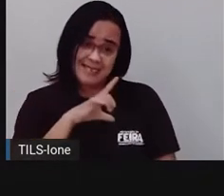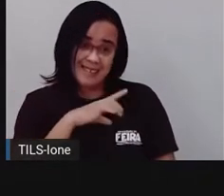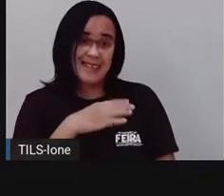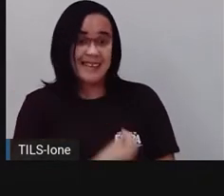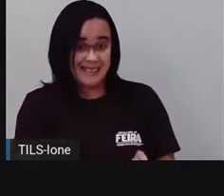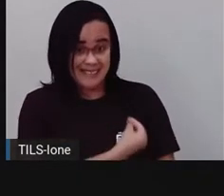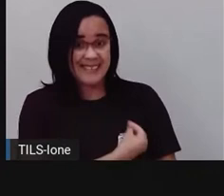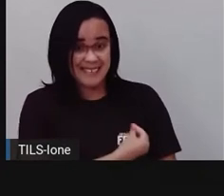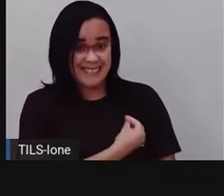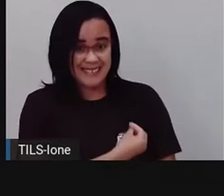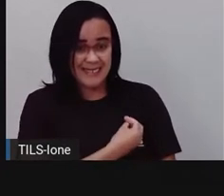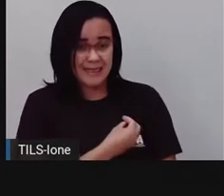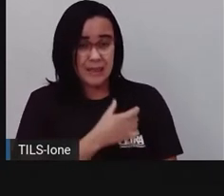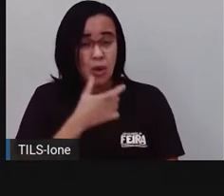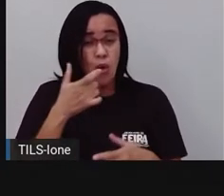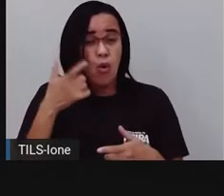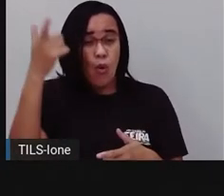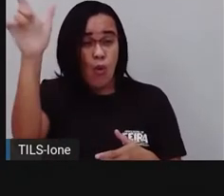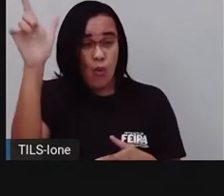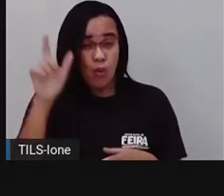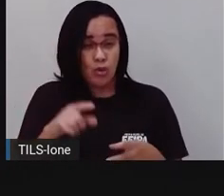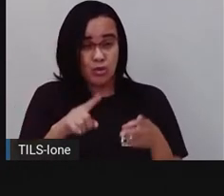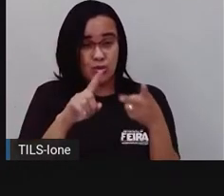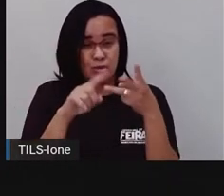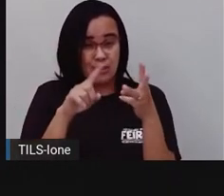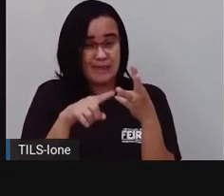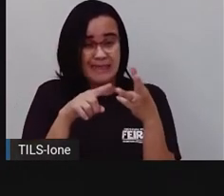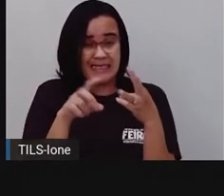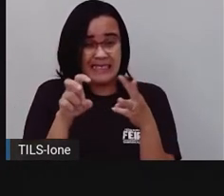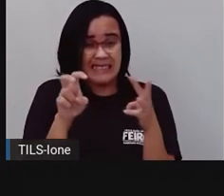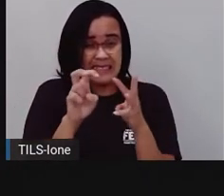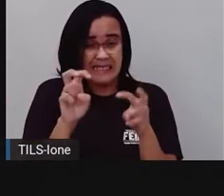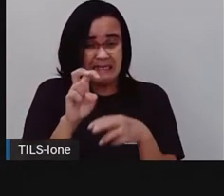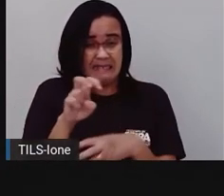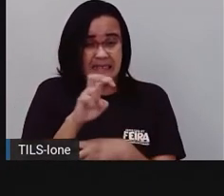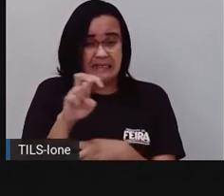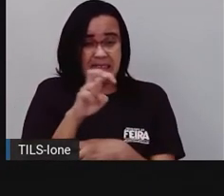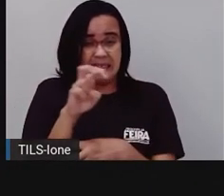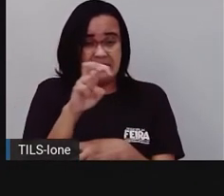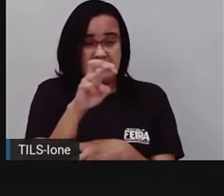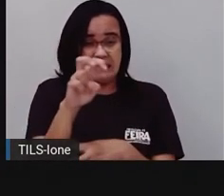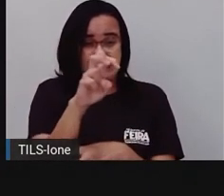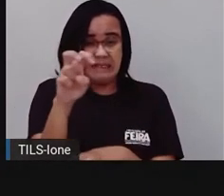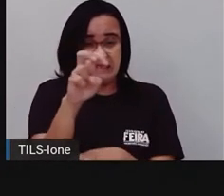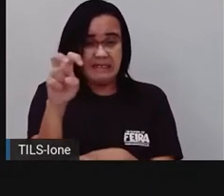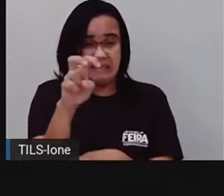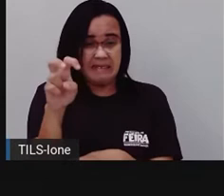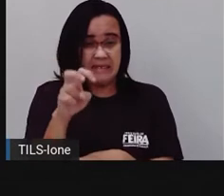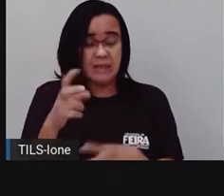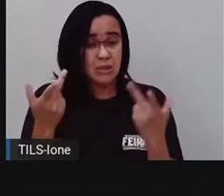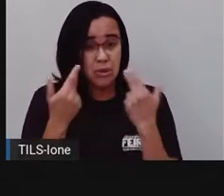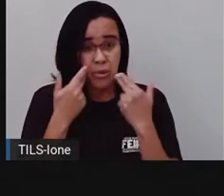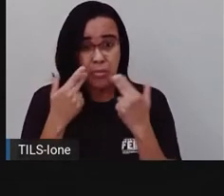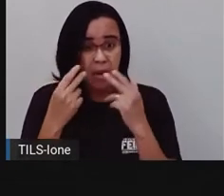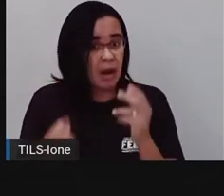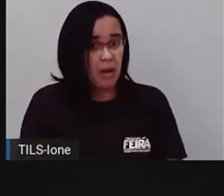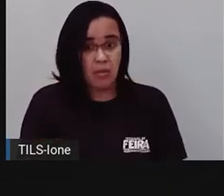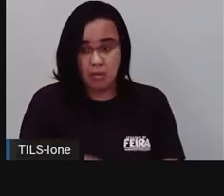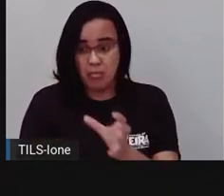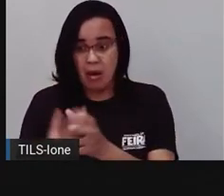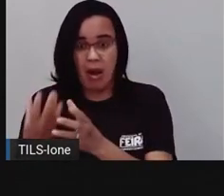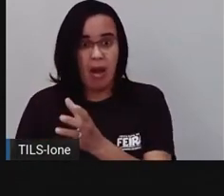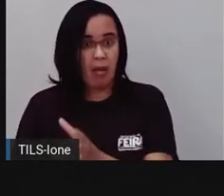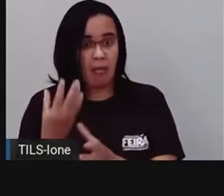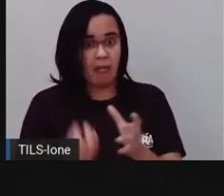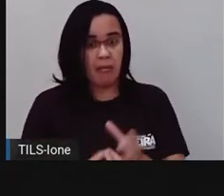olha, esse aqui, né? Esse aqui, olha, a cascavel é comum aparecer, né? Tem em casas aqui de